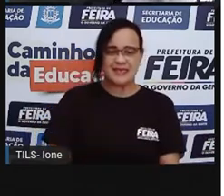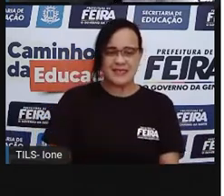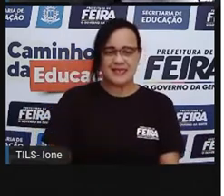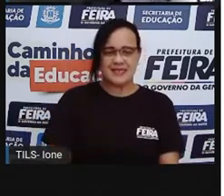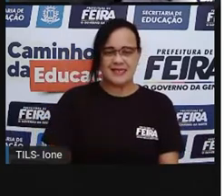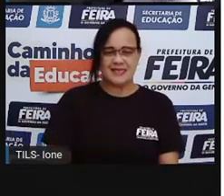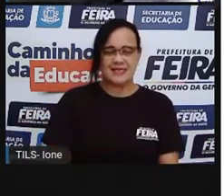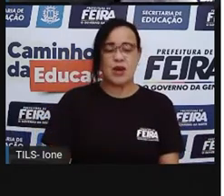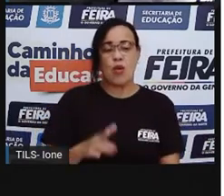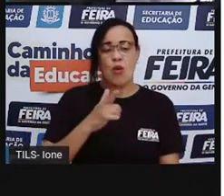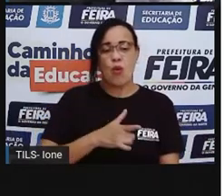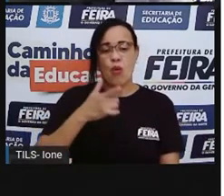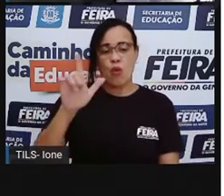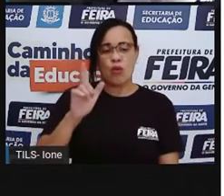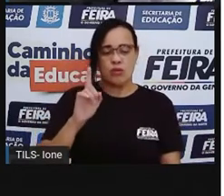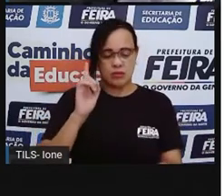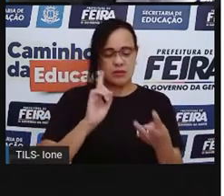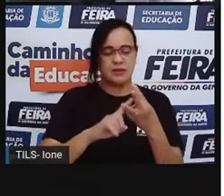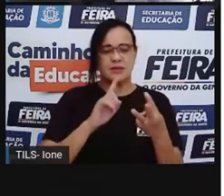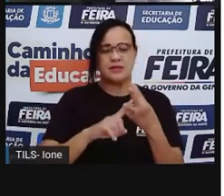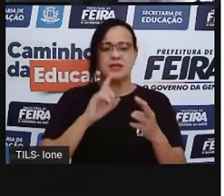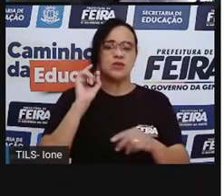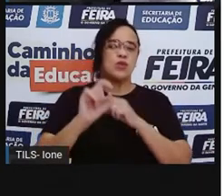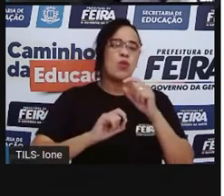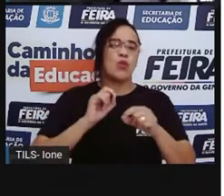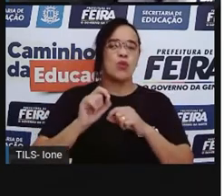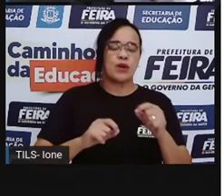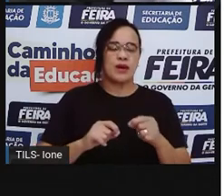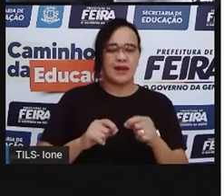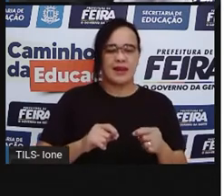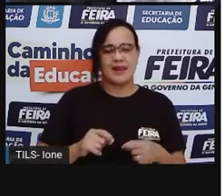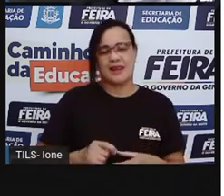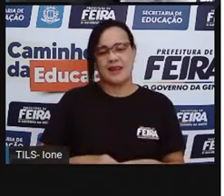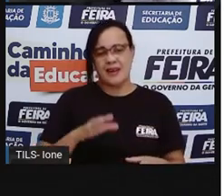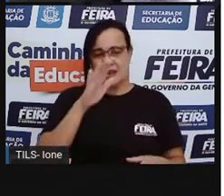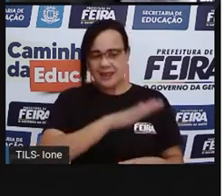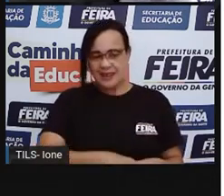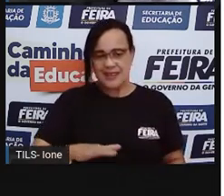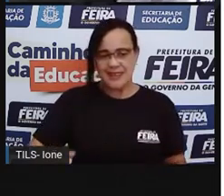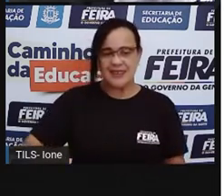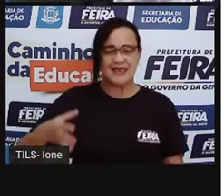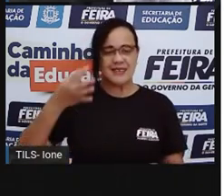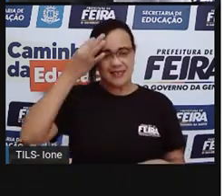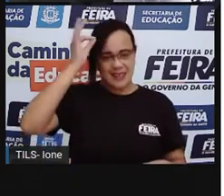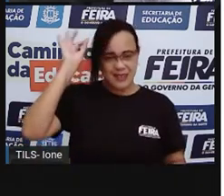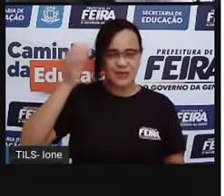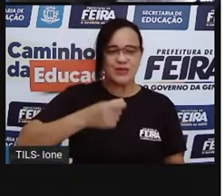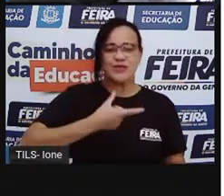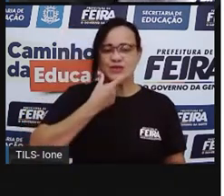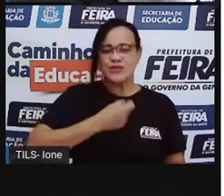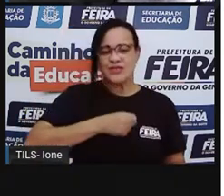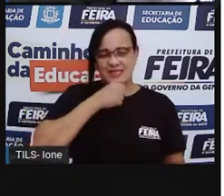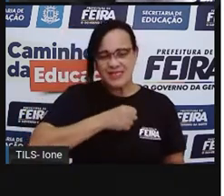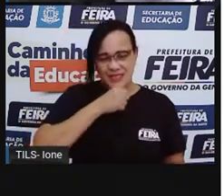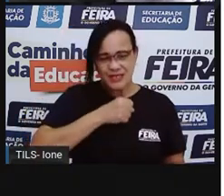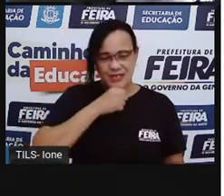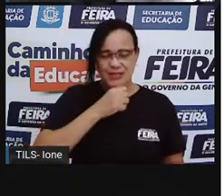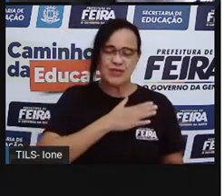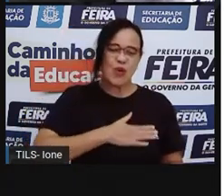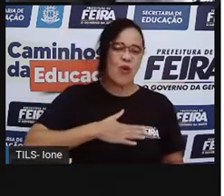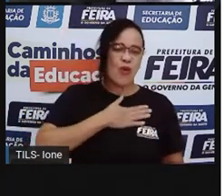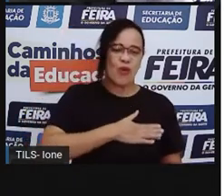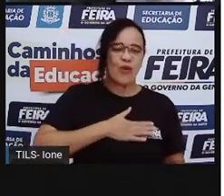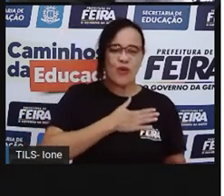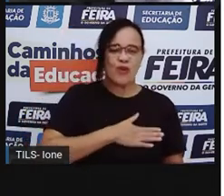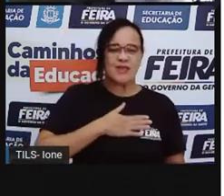Outra brincadeira, outro brinquedo, que eu tenho certeza aí que criança, adulto, idoso, né? Curtem fazer, ó. E aqui aparece